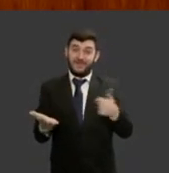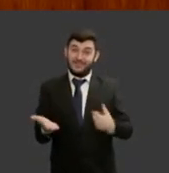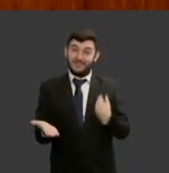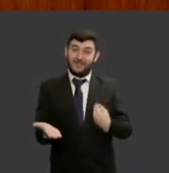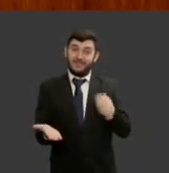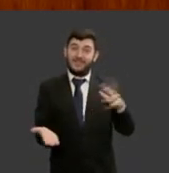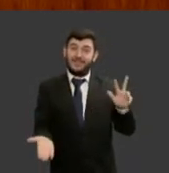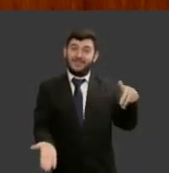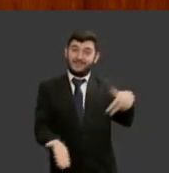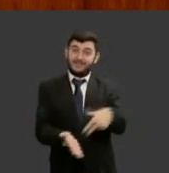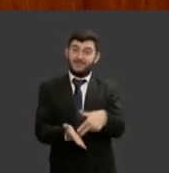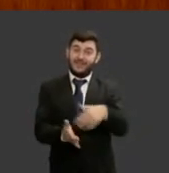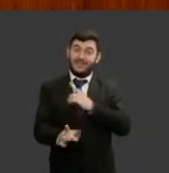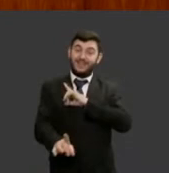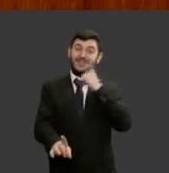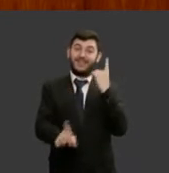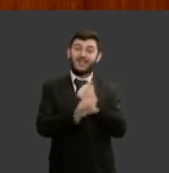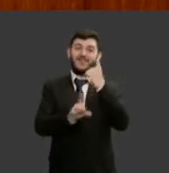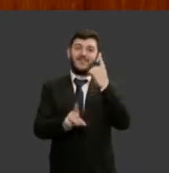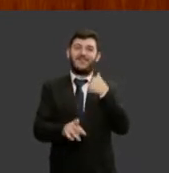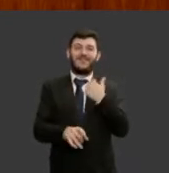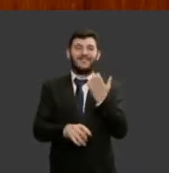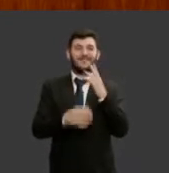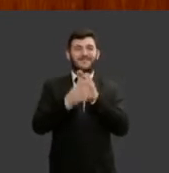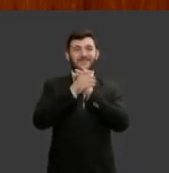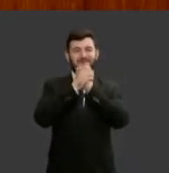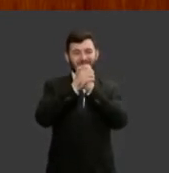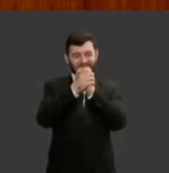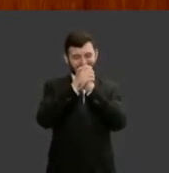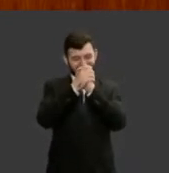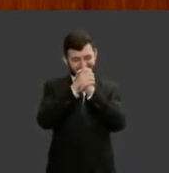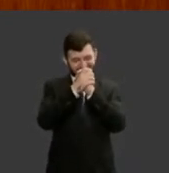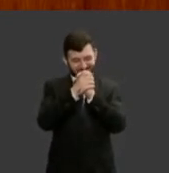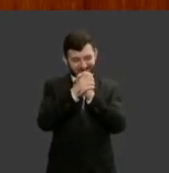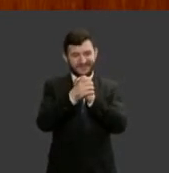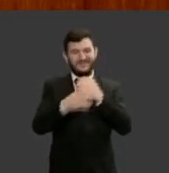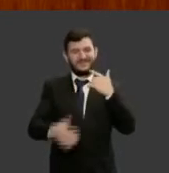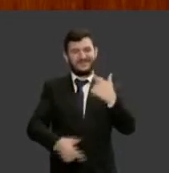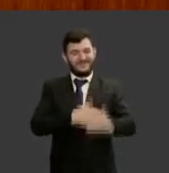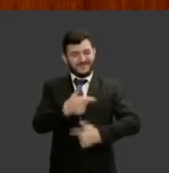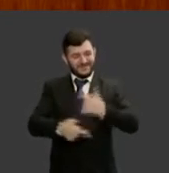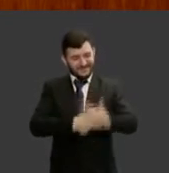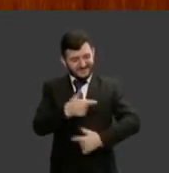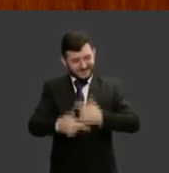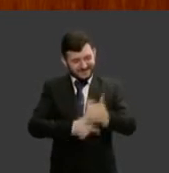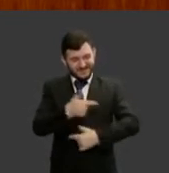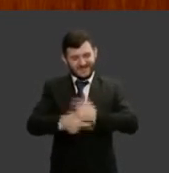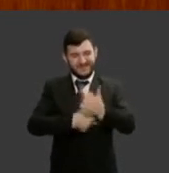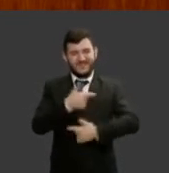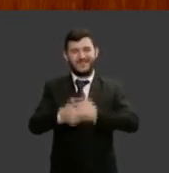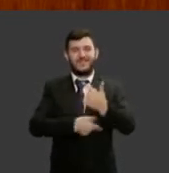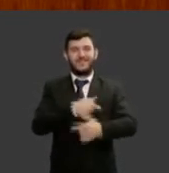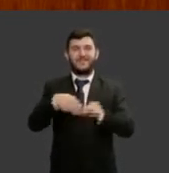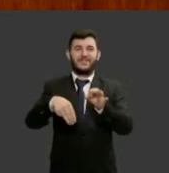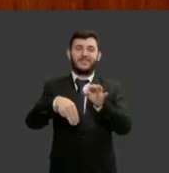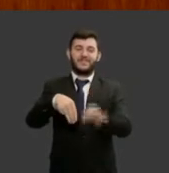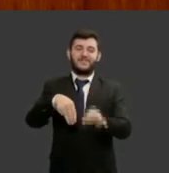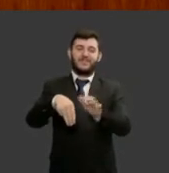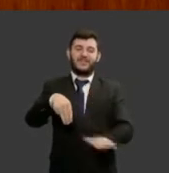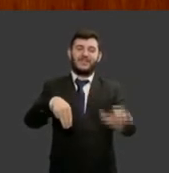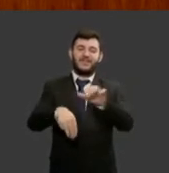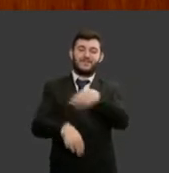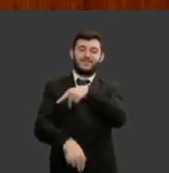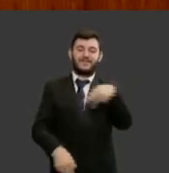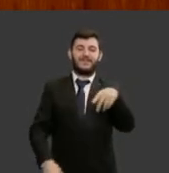encontro reiterando meus sinceros cumprimentos pela benícia iniciativa do ministro presidente Humberto machins